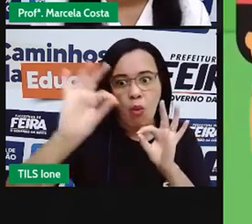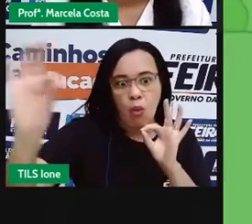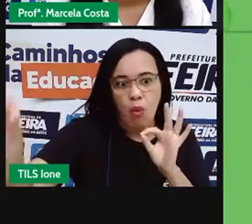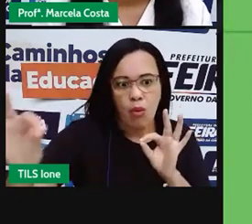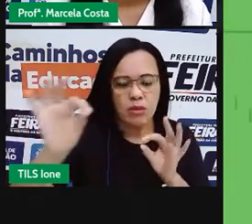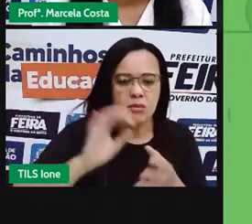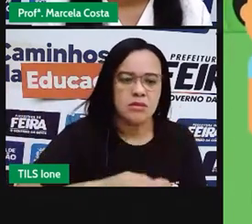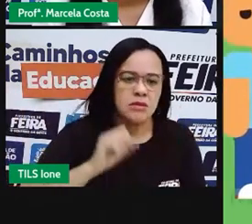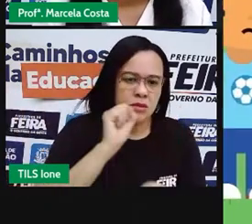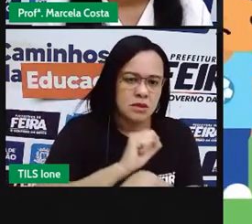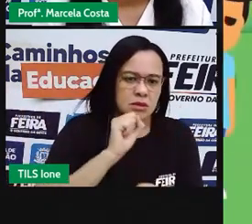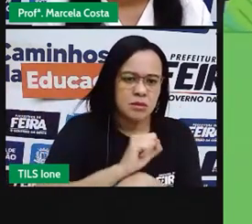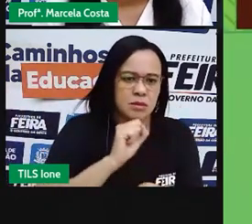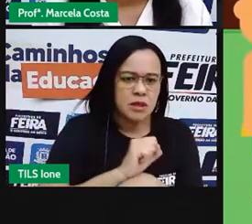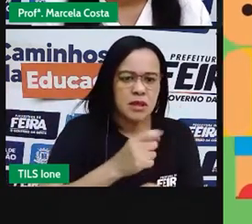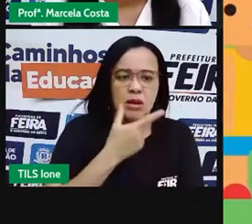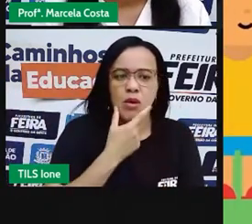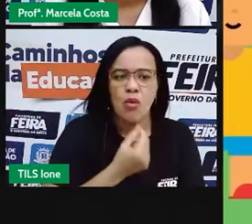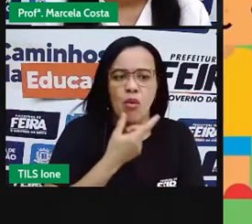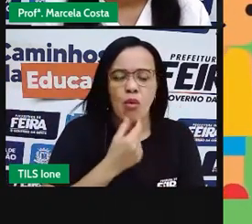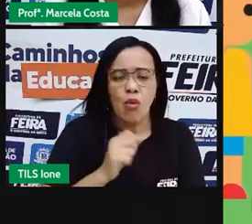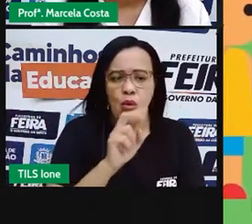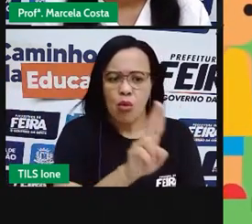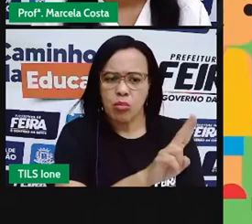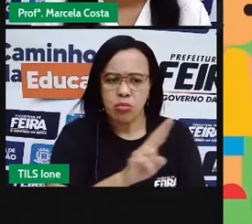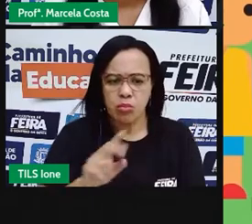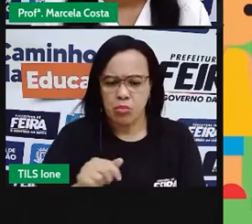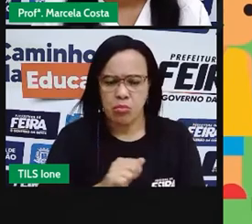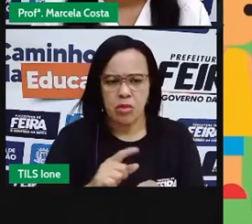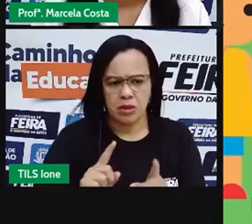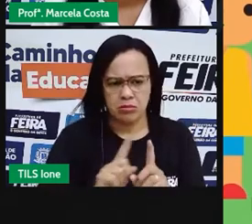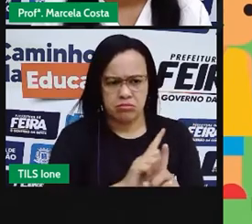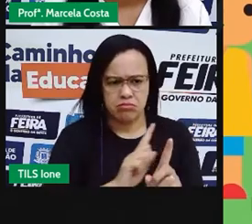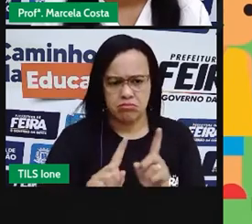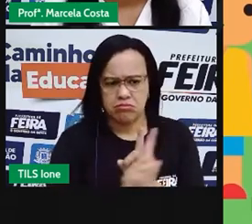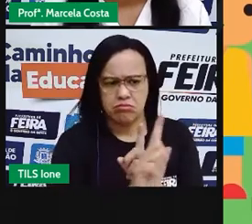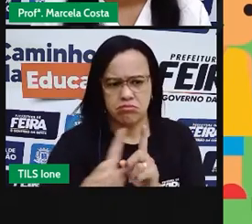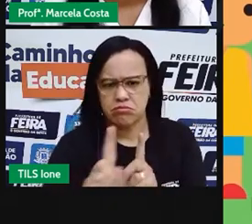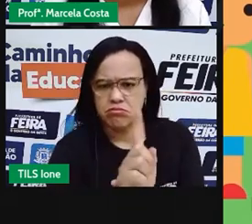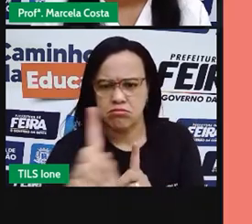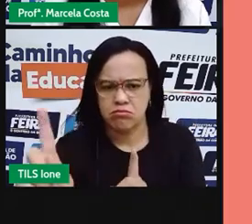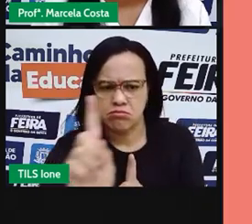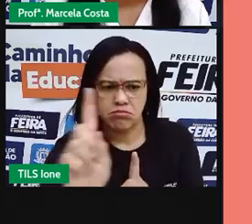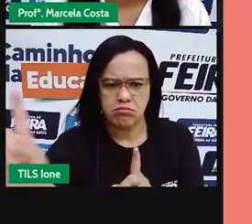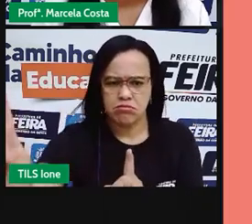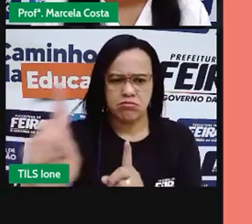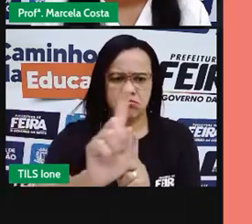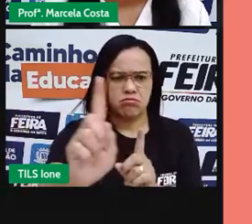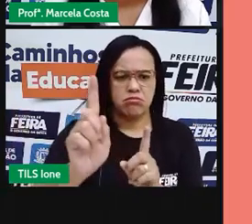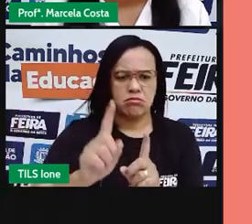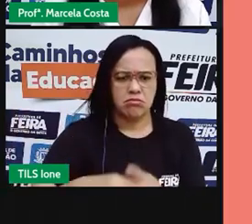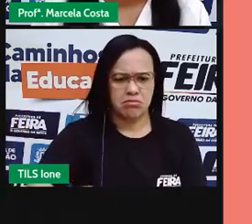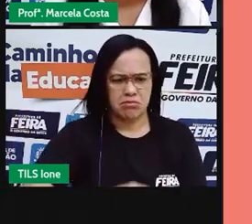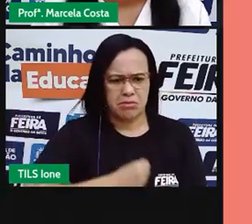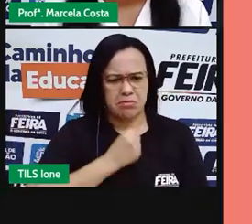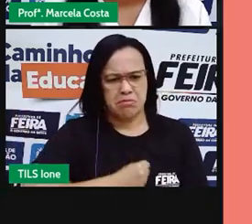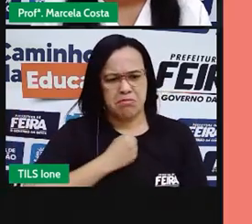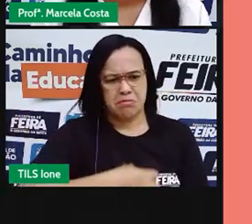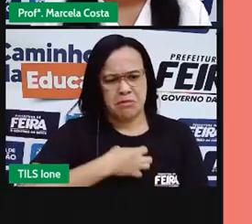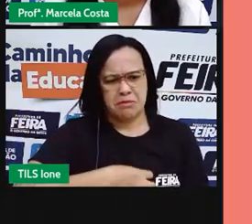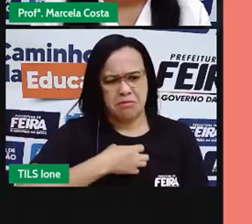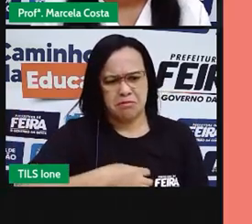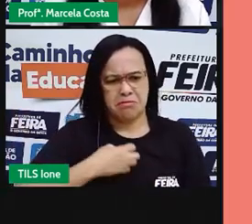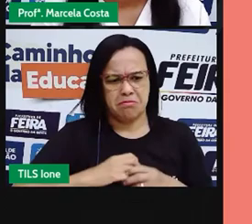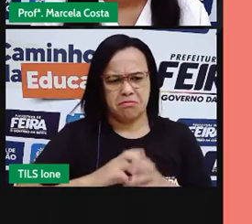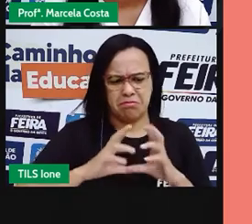Enquanto esperava, Nicholas entrou na frente do Beto na fila. Ele ficou com muita raiva. Gritou com Nicholas e eles começaram a